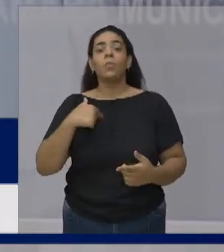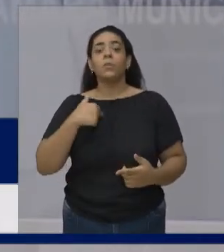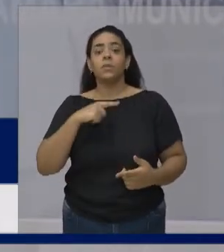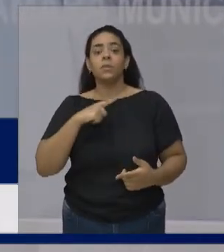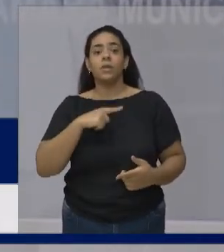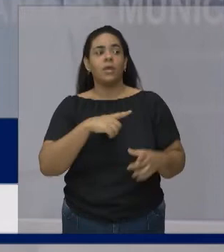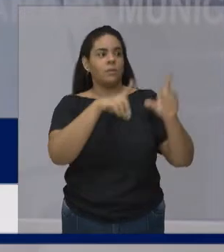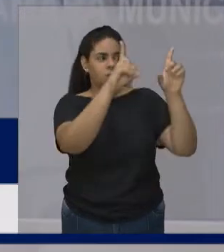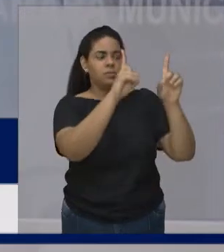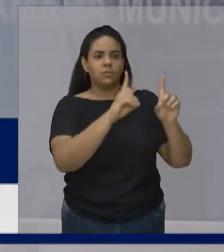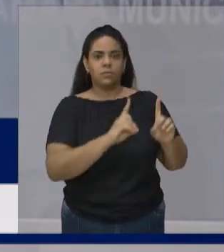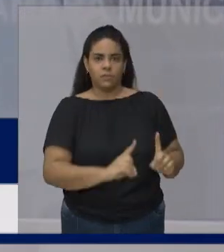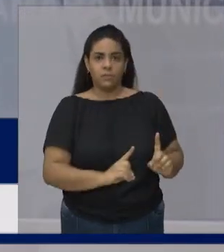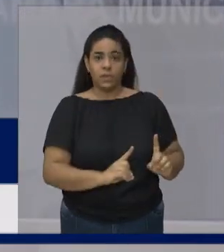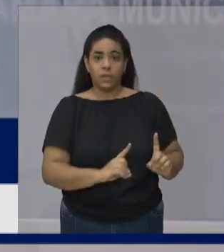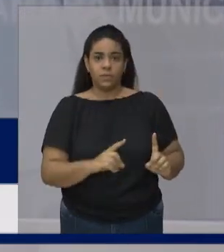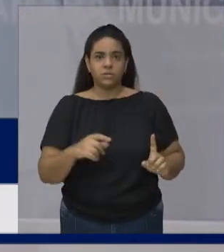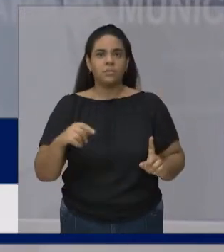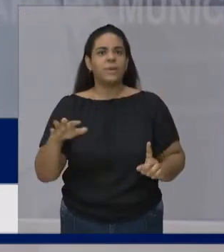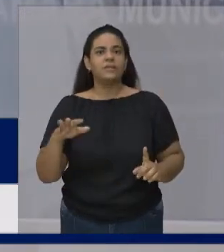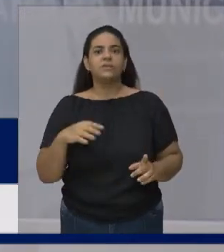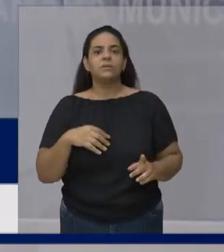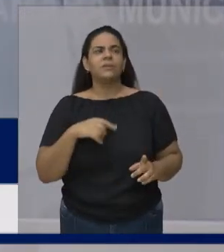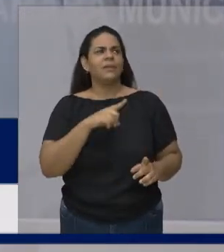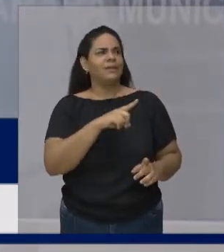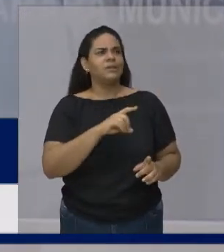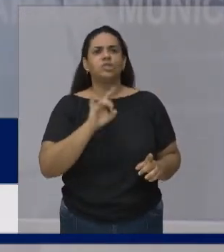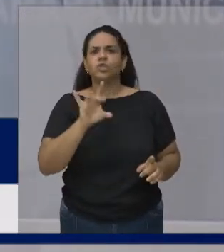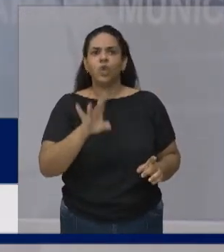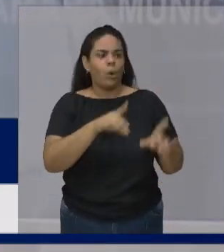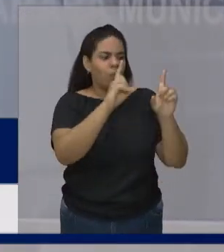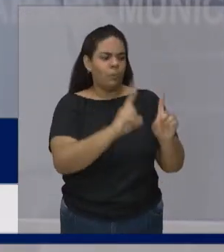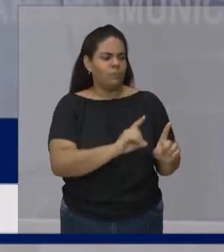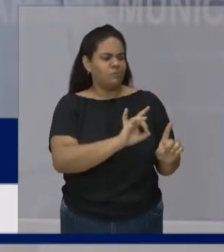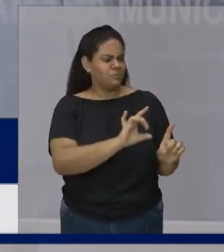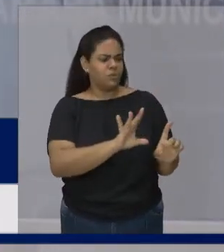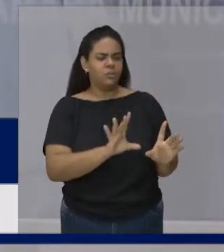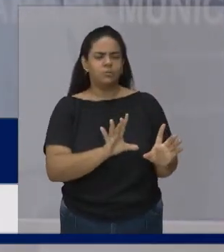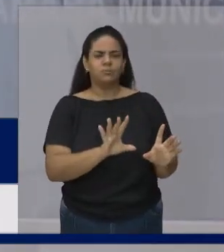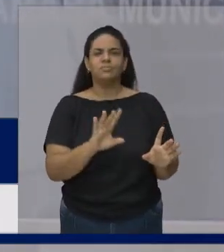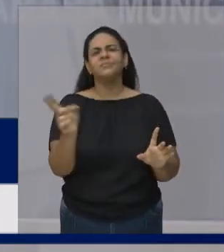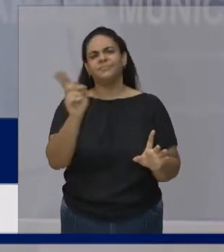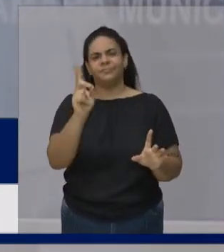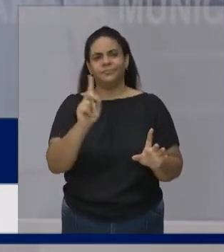E nós temos que lutar com isso Primeiro ponto O preconceito não pode existir Dentro de você